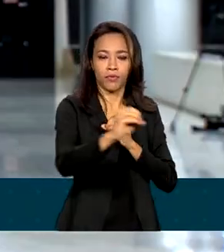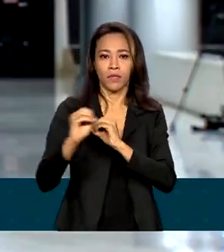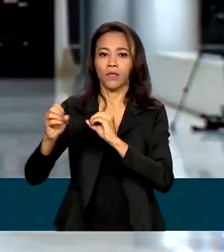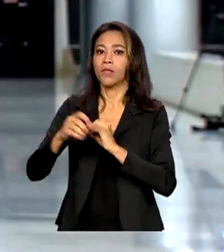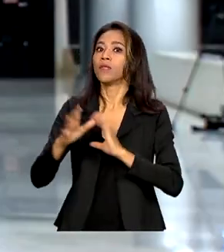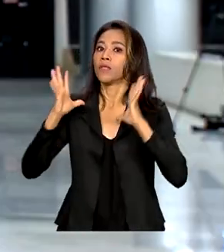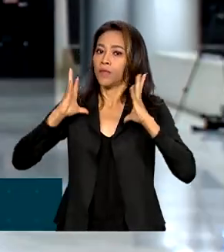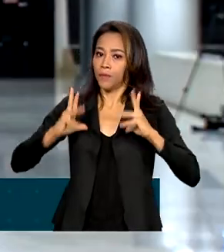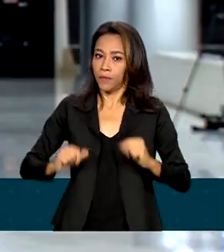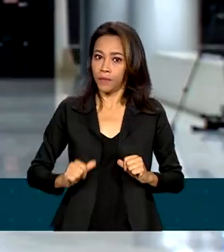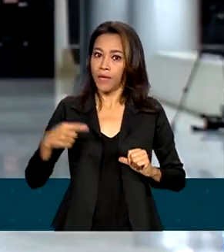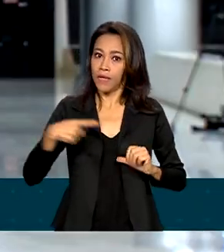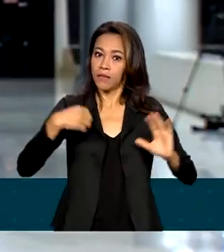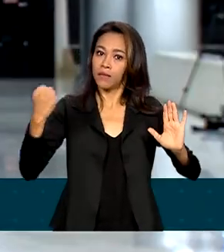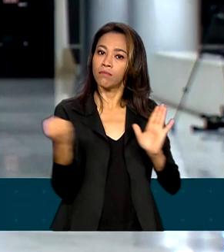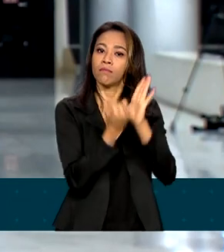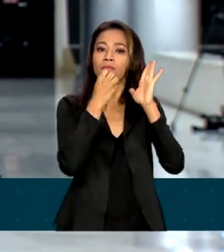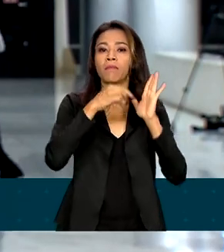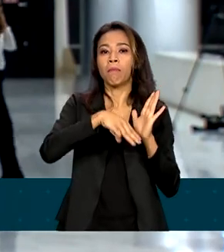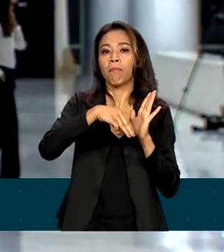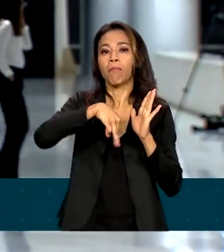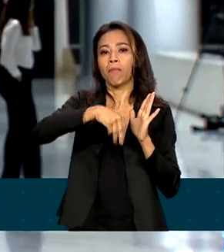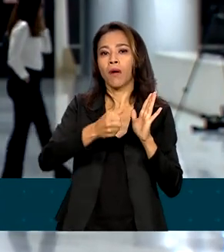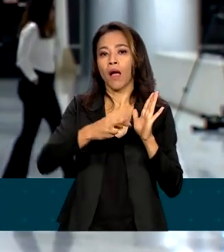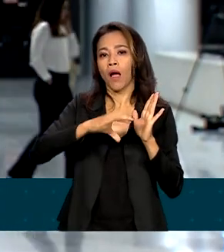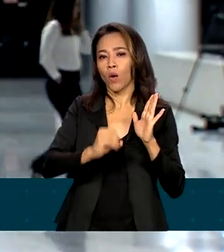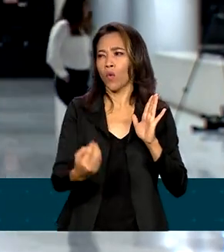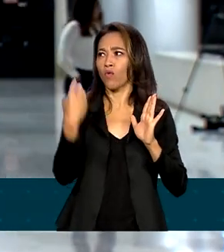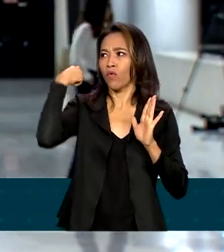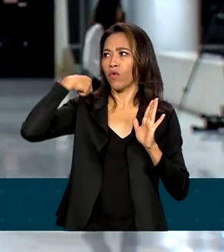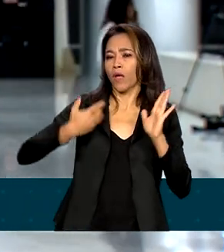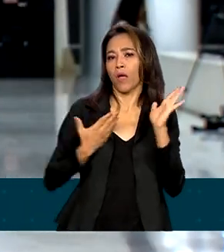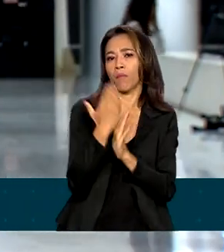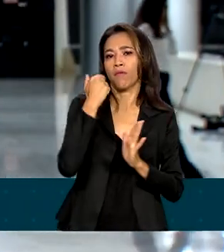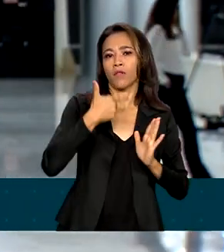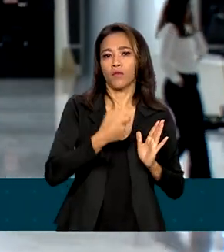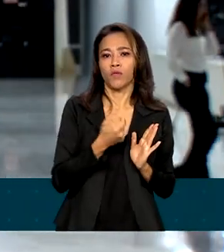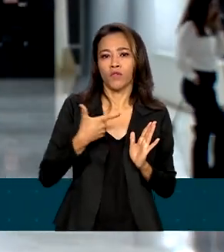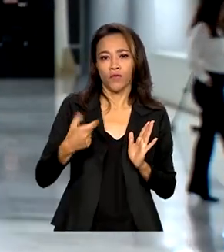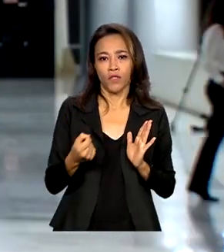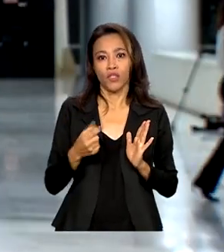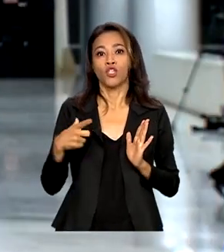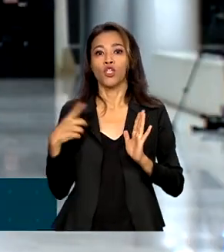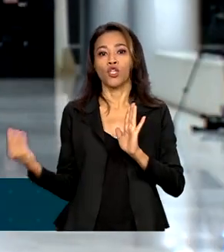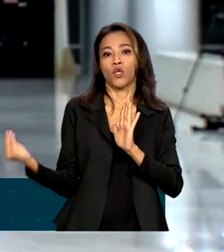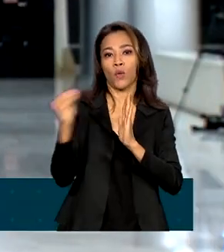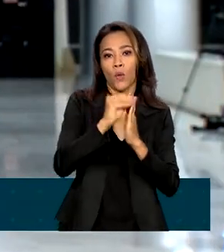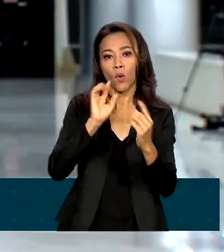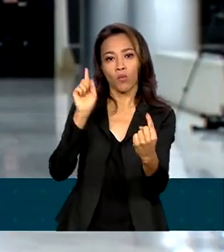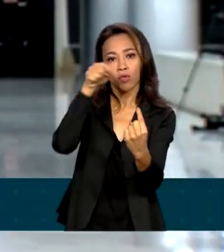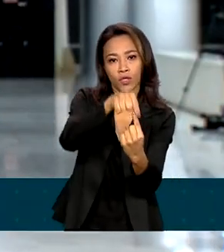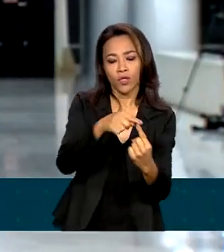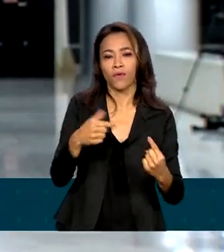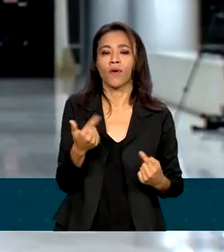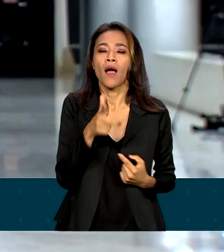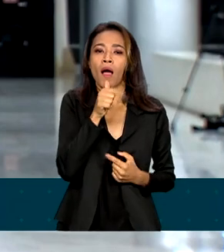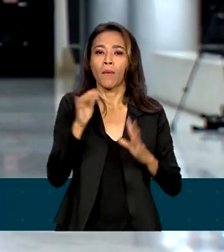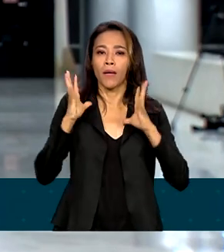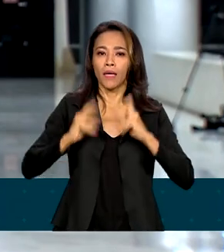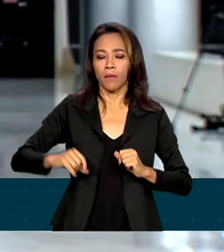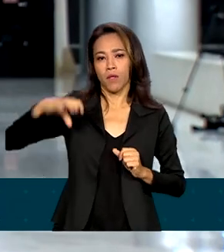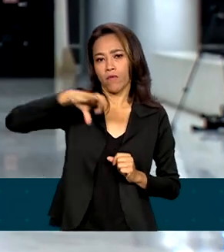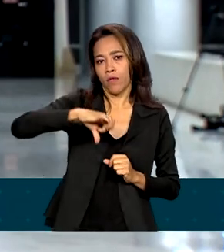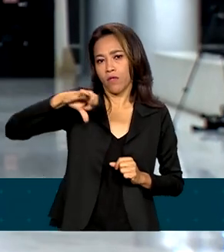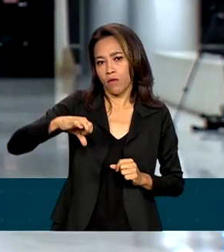marco legal do saneamento foi aprovado em 2020 e estabeleceu uma meta, água potável em 99%